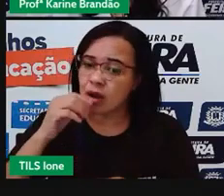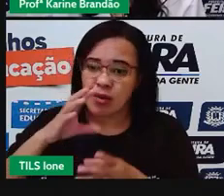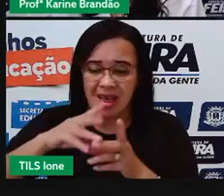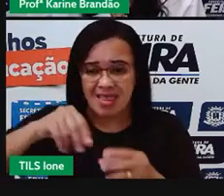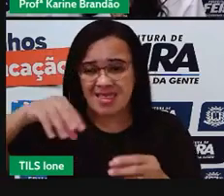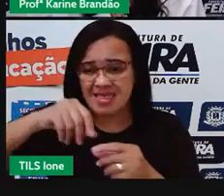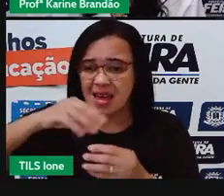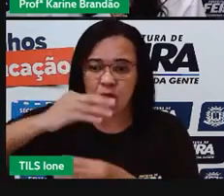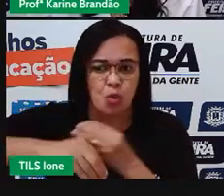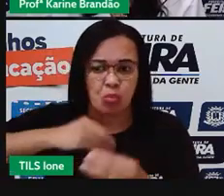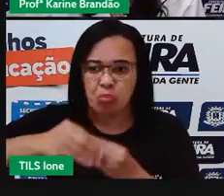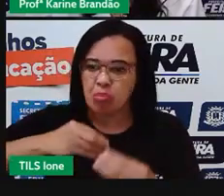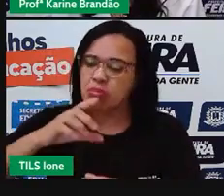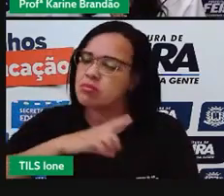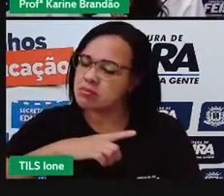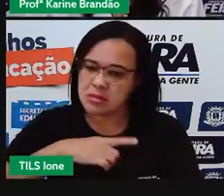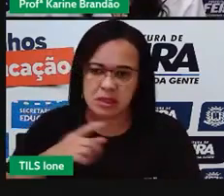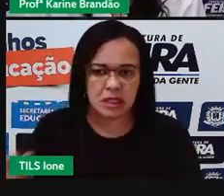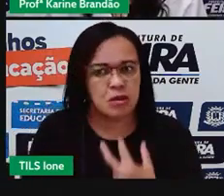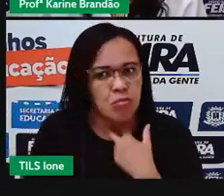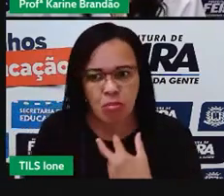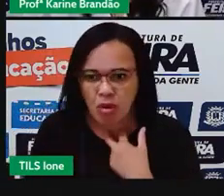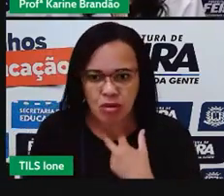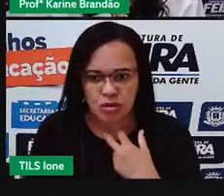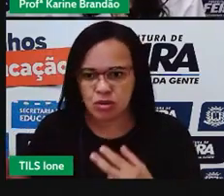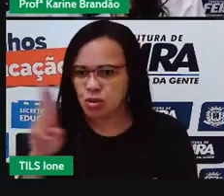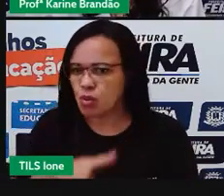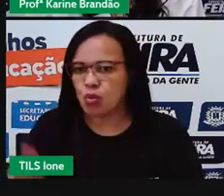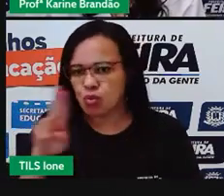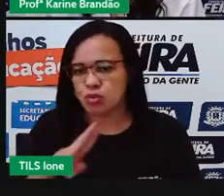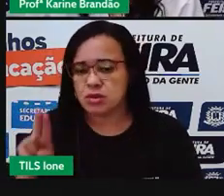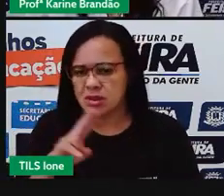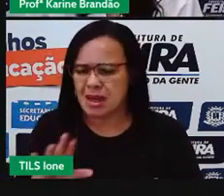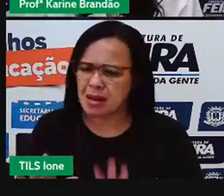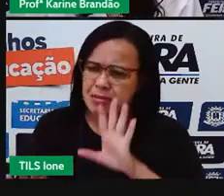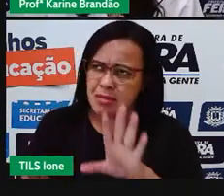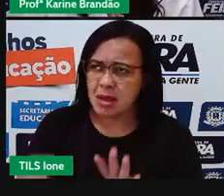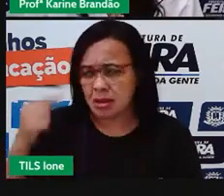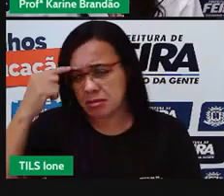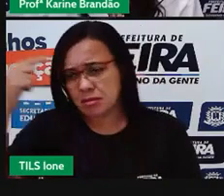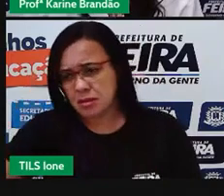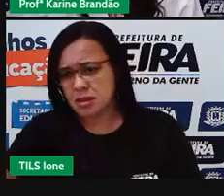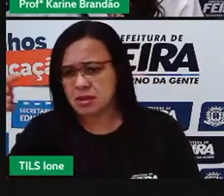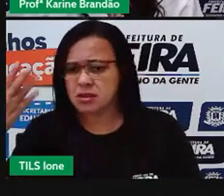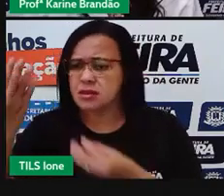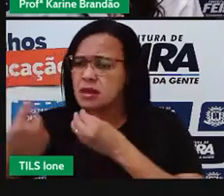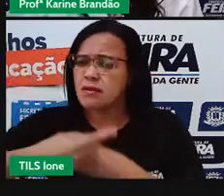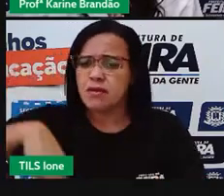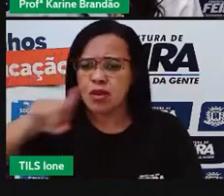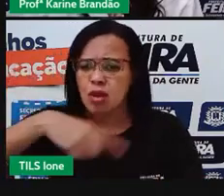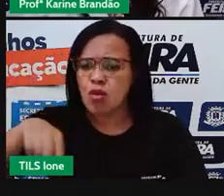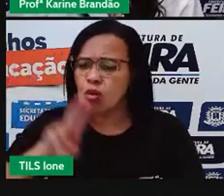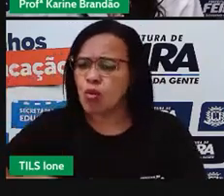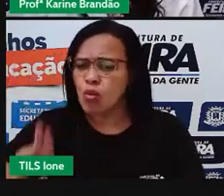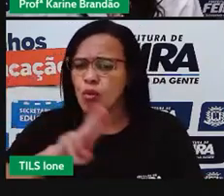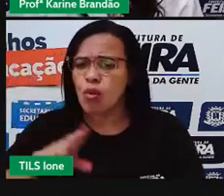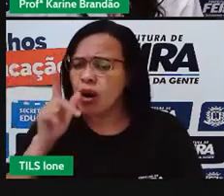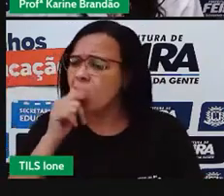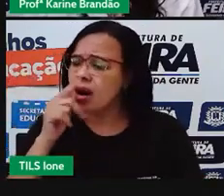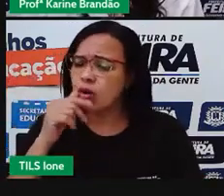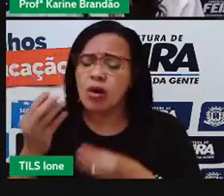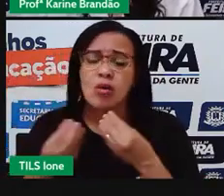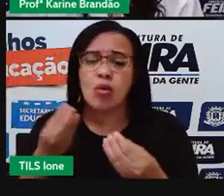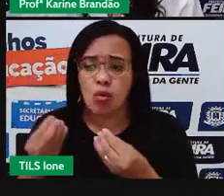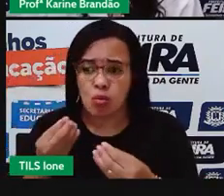utilizando essa água? A serviço de quê e de quem nós estamos utilizando essa água? Então, essas